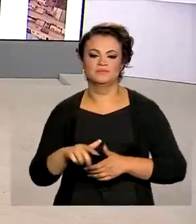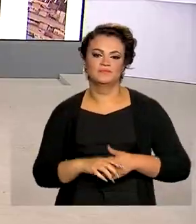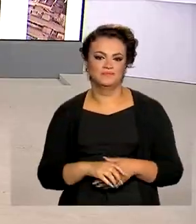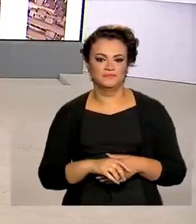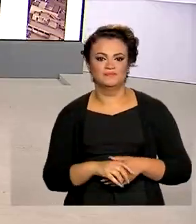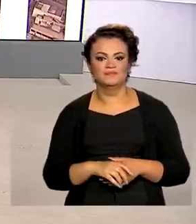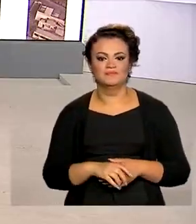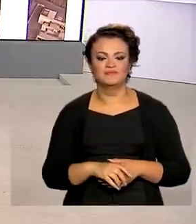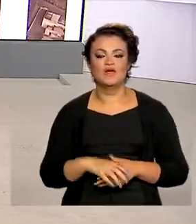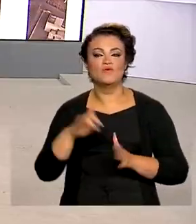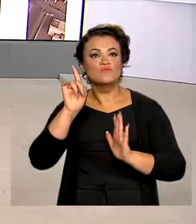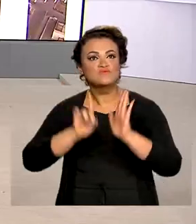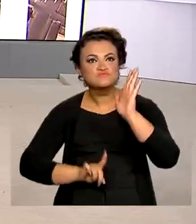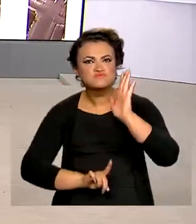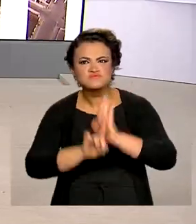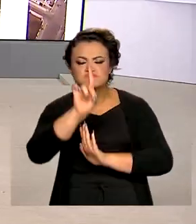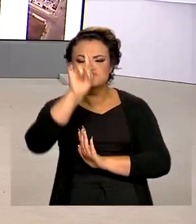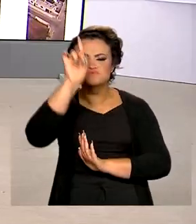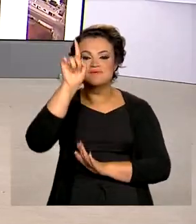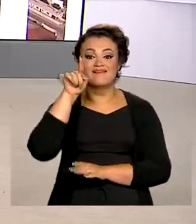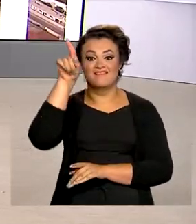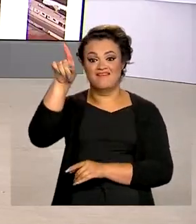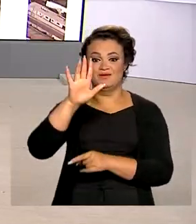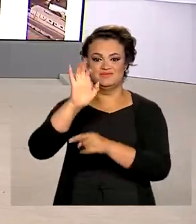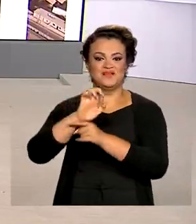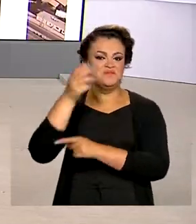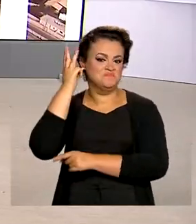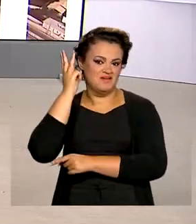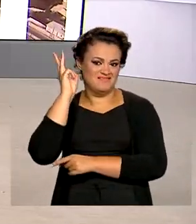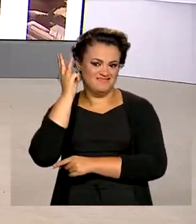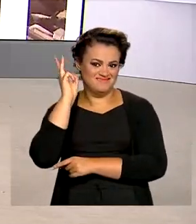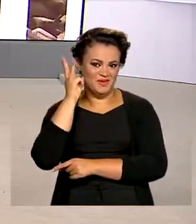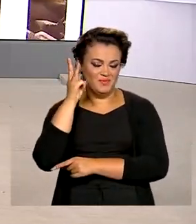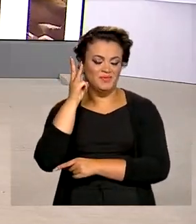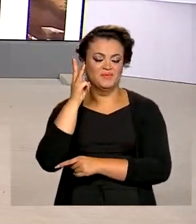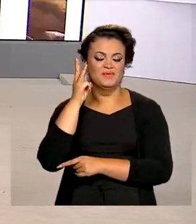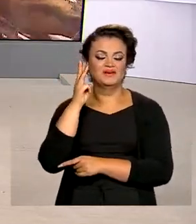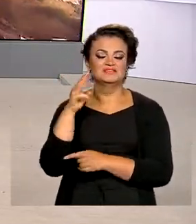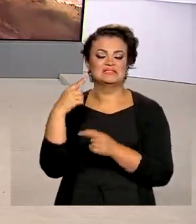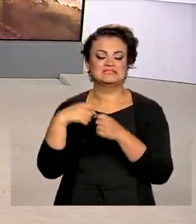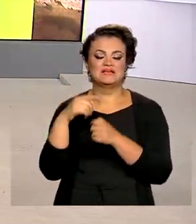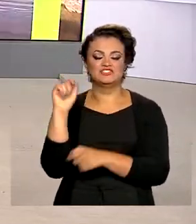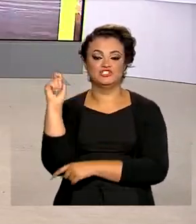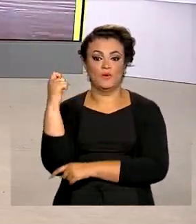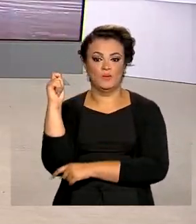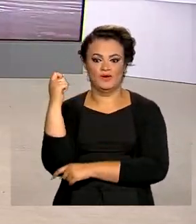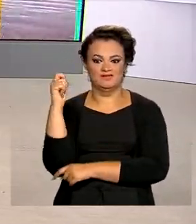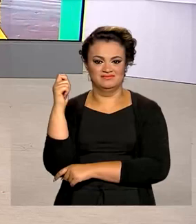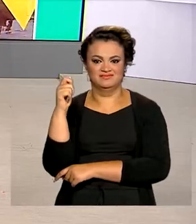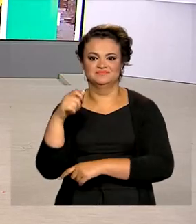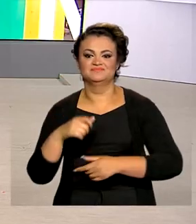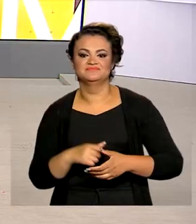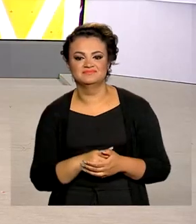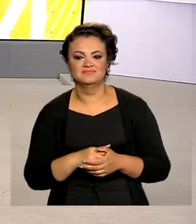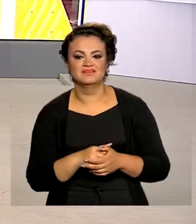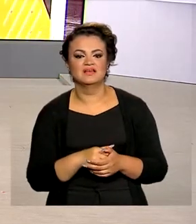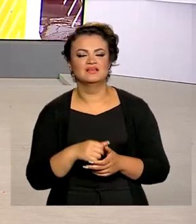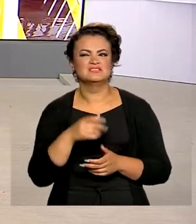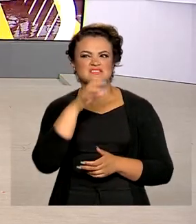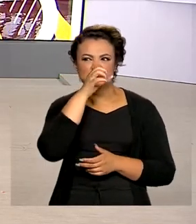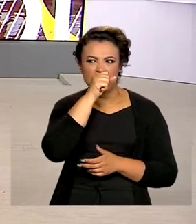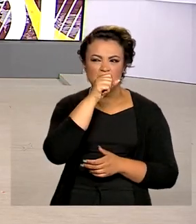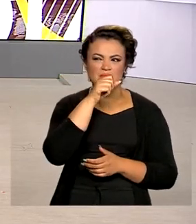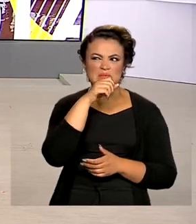Um foguete levando experimentos científicos vai ser lançado da base de Alcântara, no Maranhão, entre